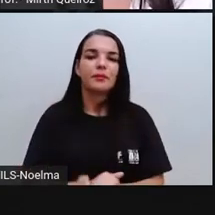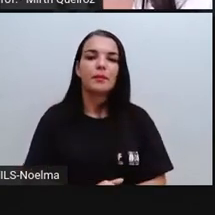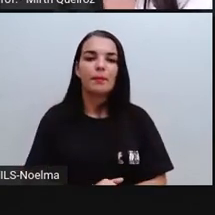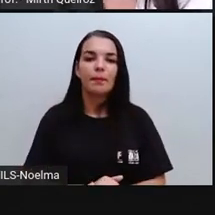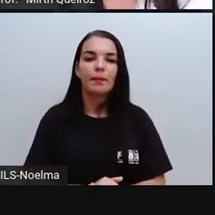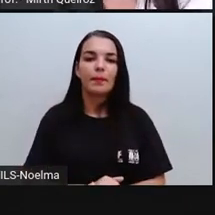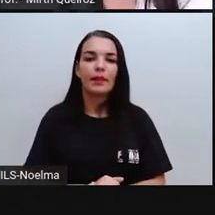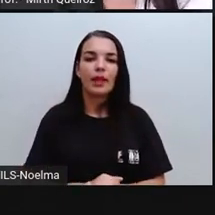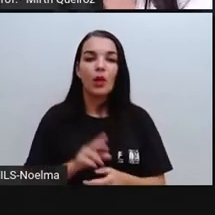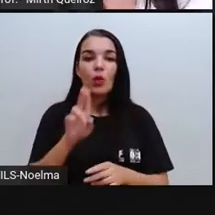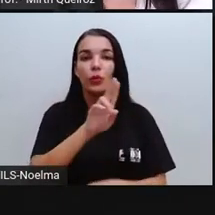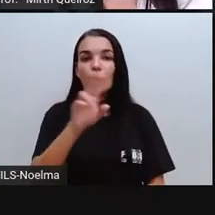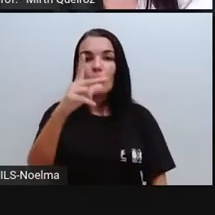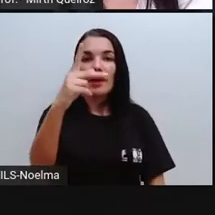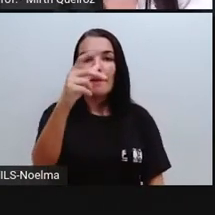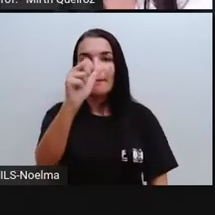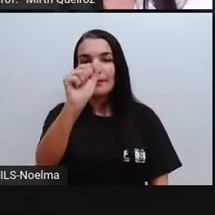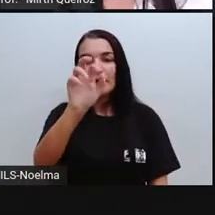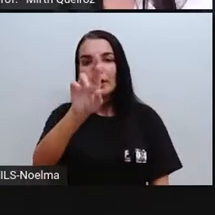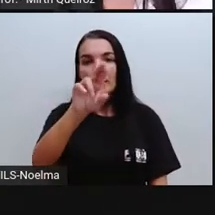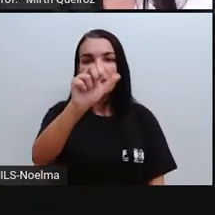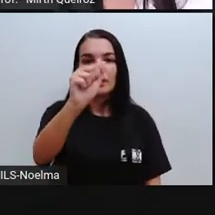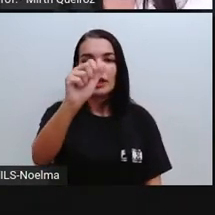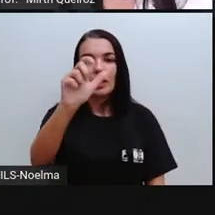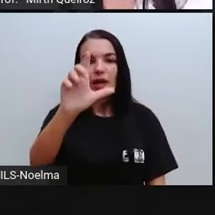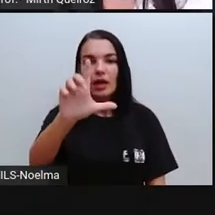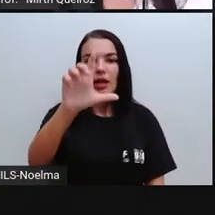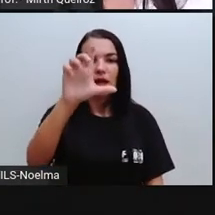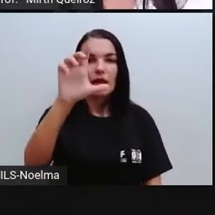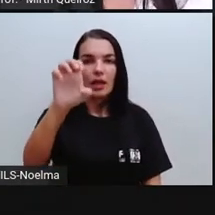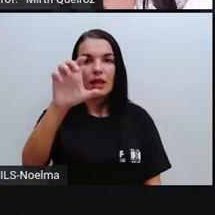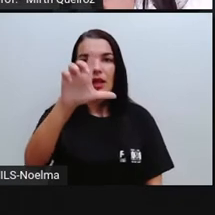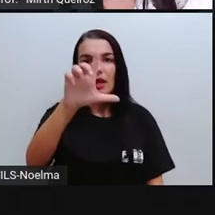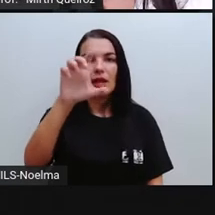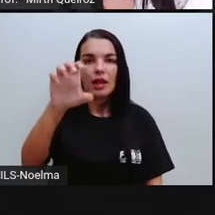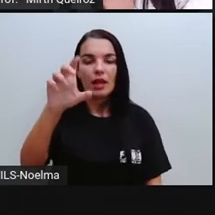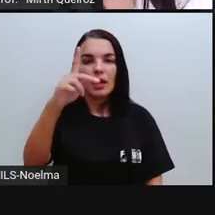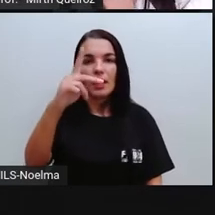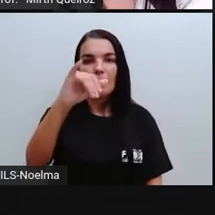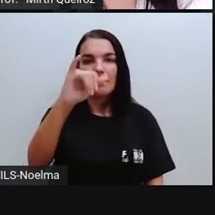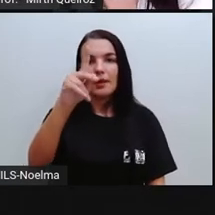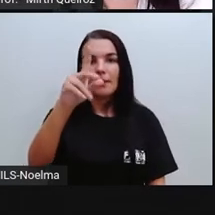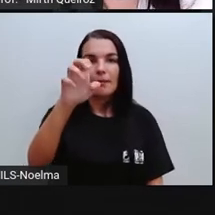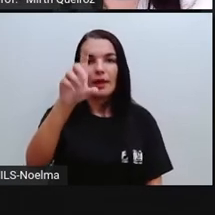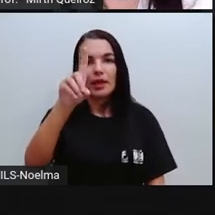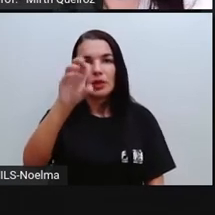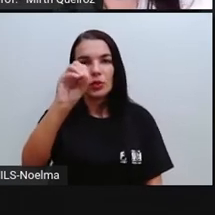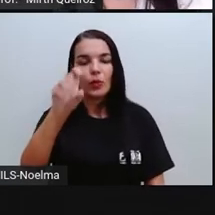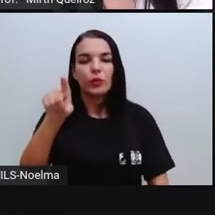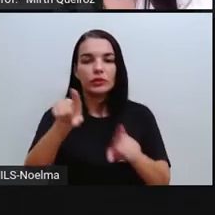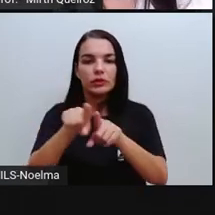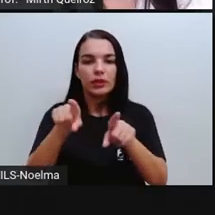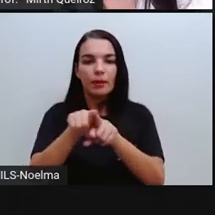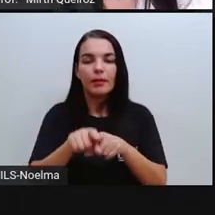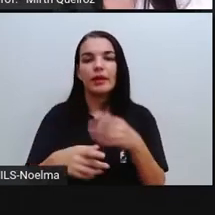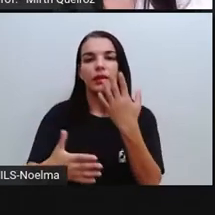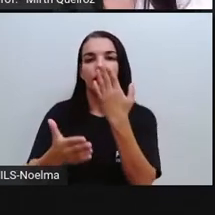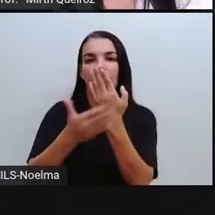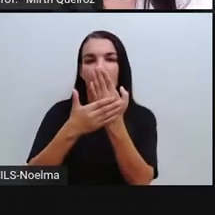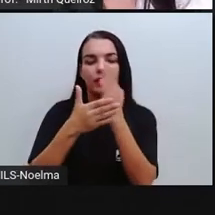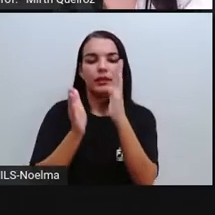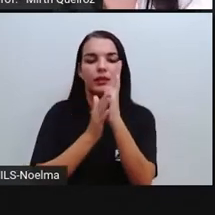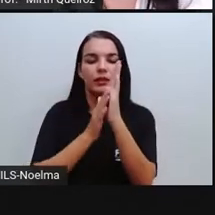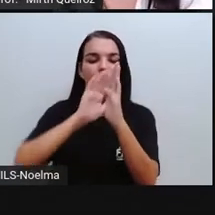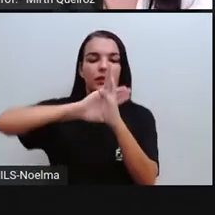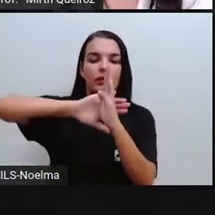temos o paralelepípedo, né? Que vai ser formado aí por... As suas laterais por faces